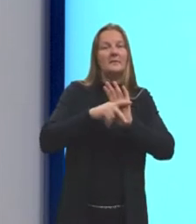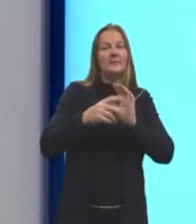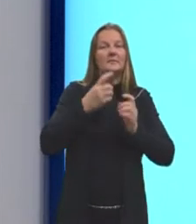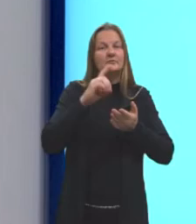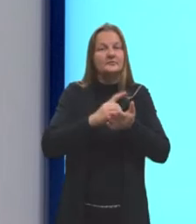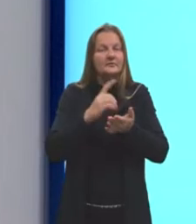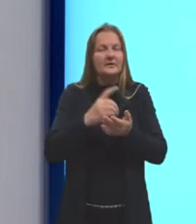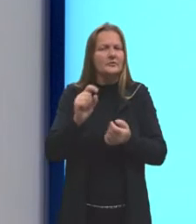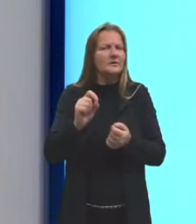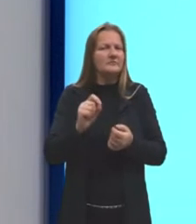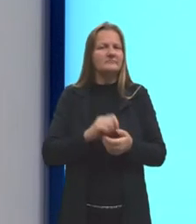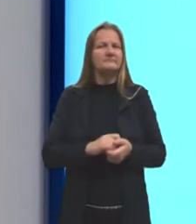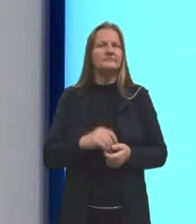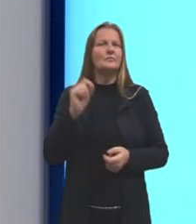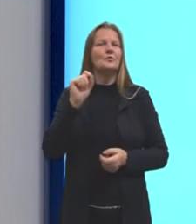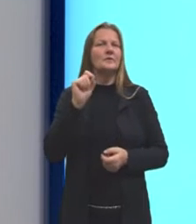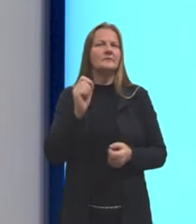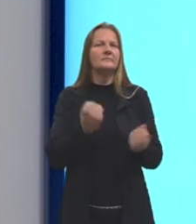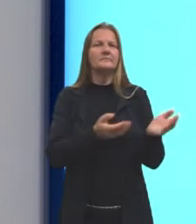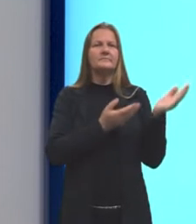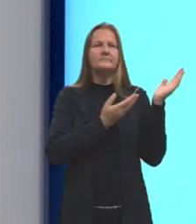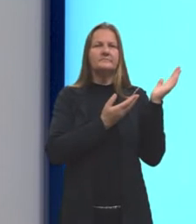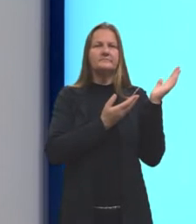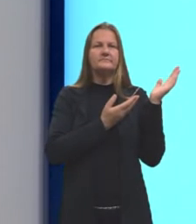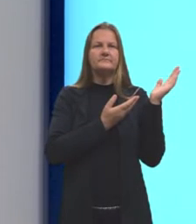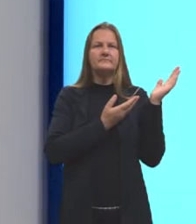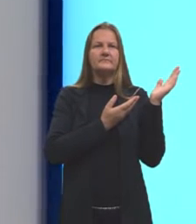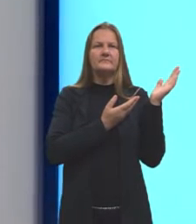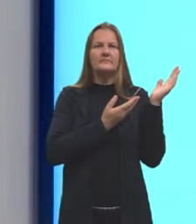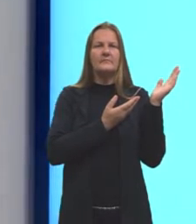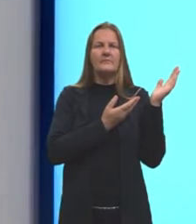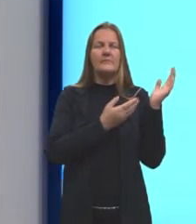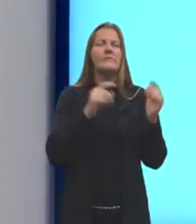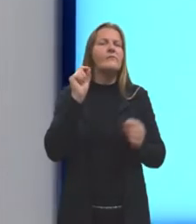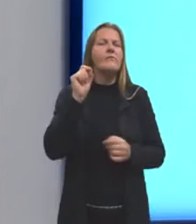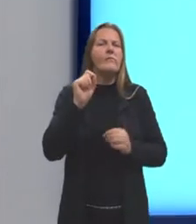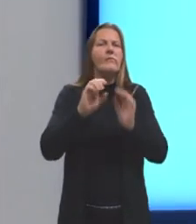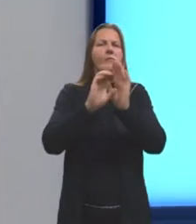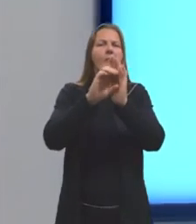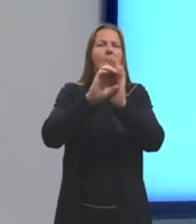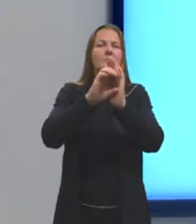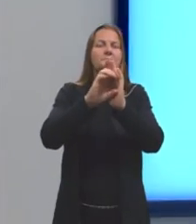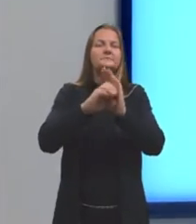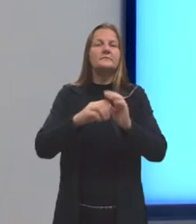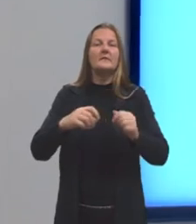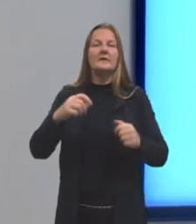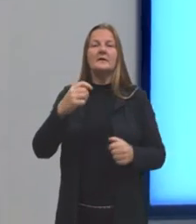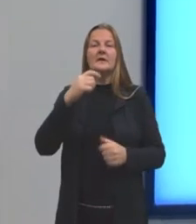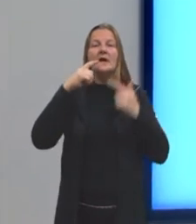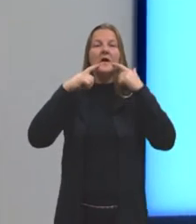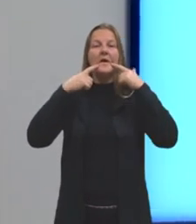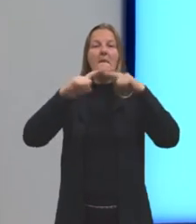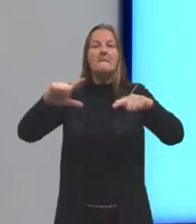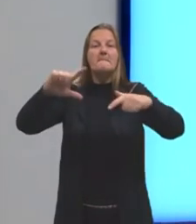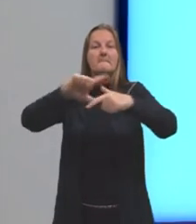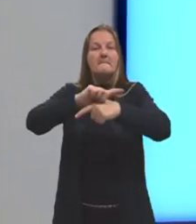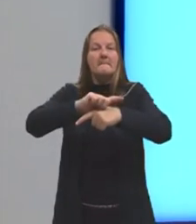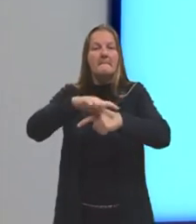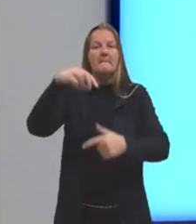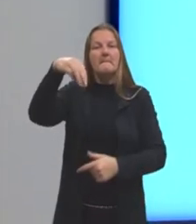O que é tudo isso? Aqui a gente está falando em metalinguagem.